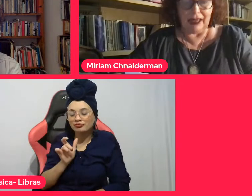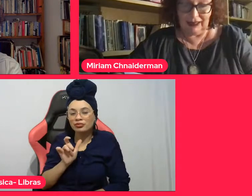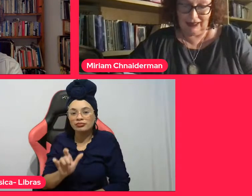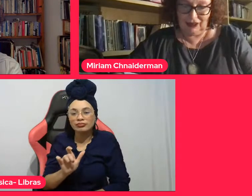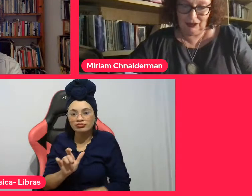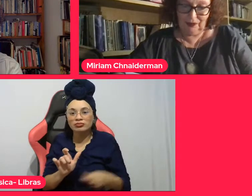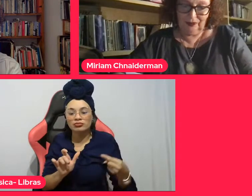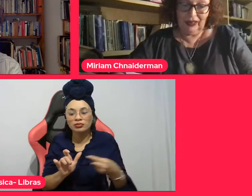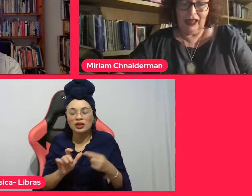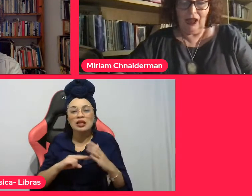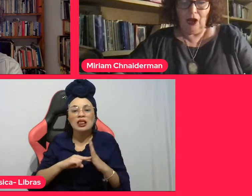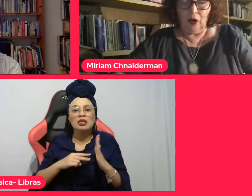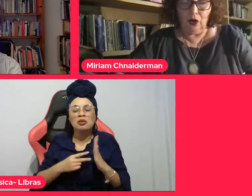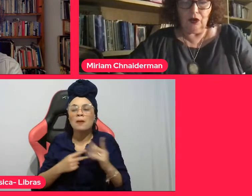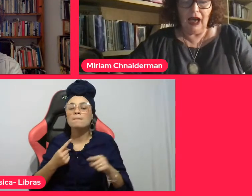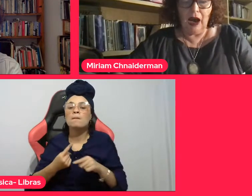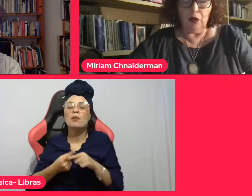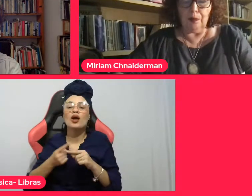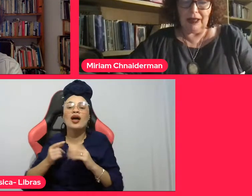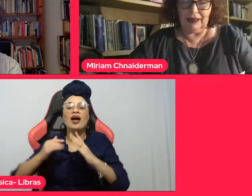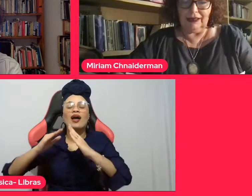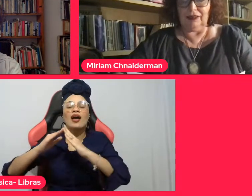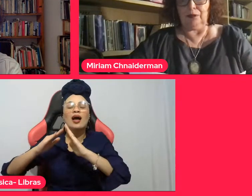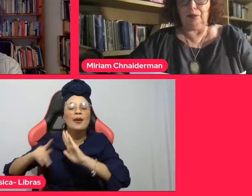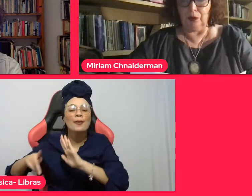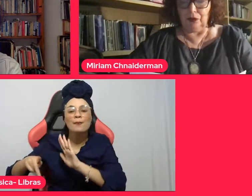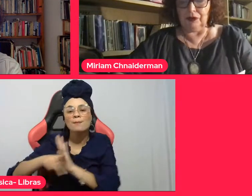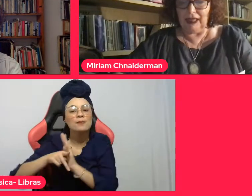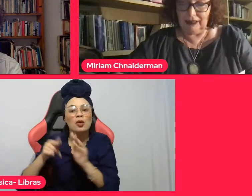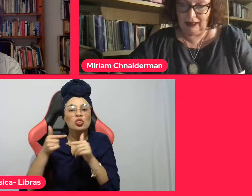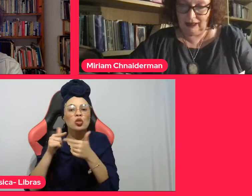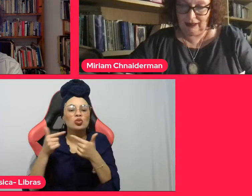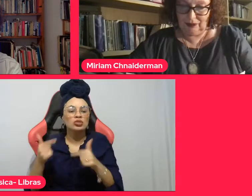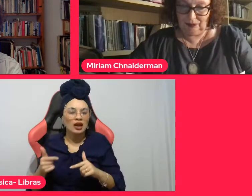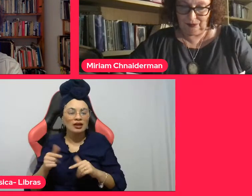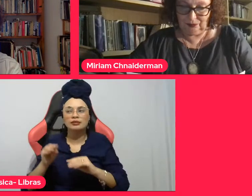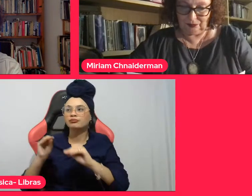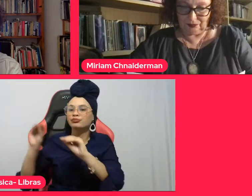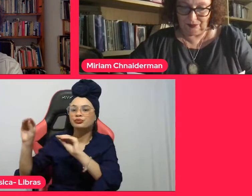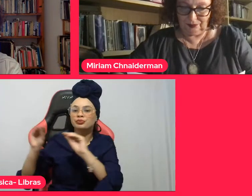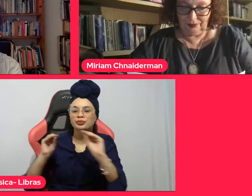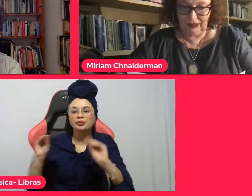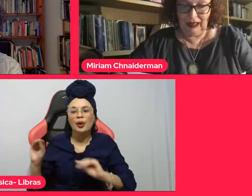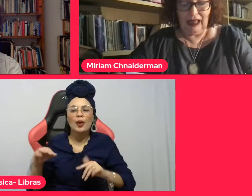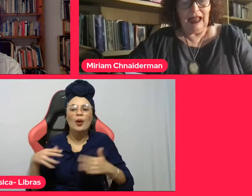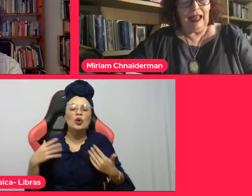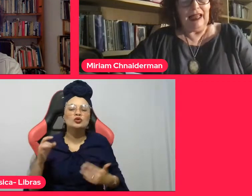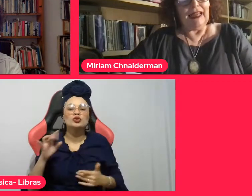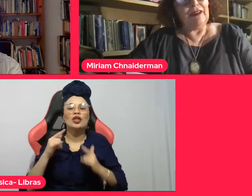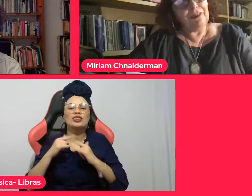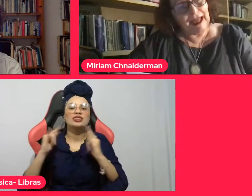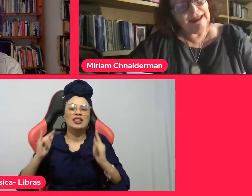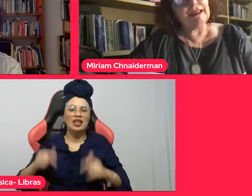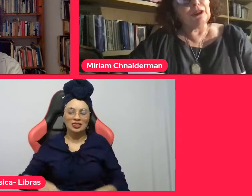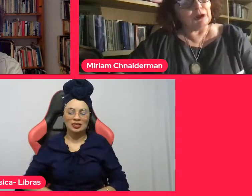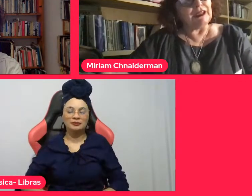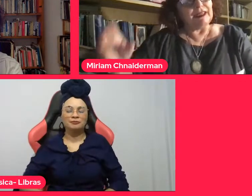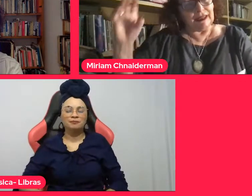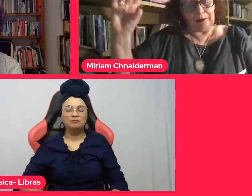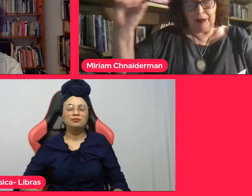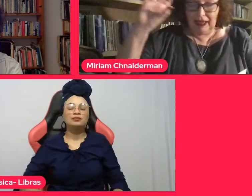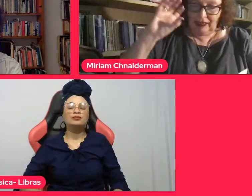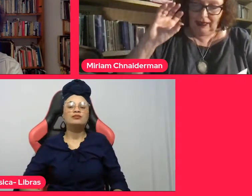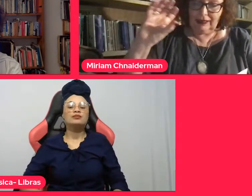abertas, ou albeit, povo da tenda. na frase